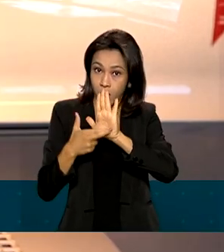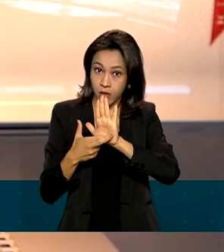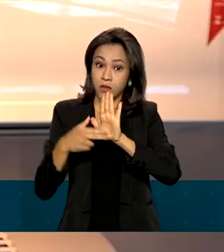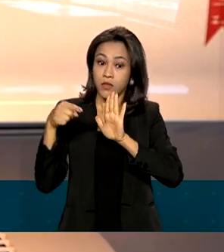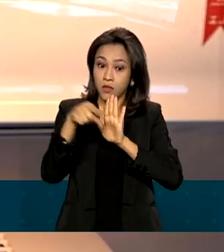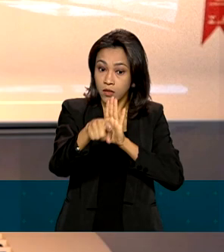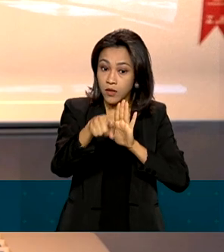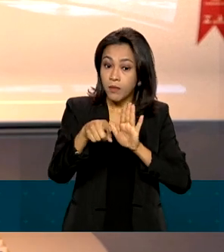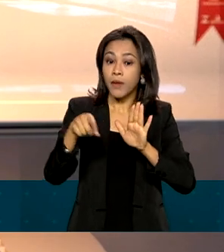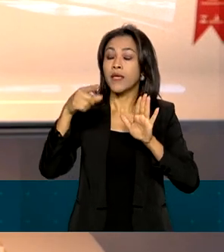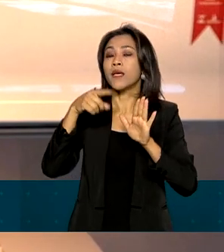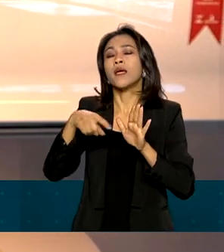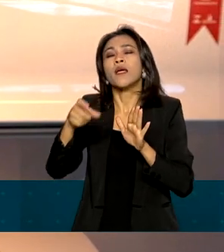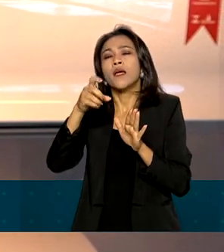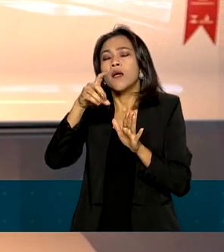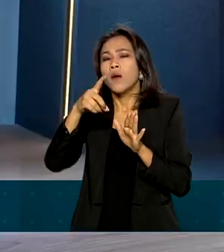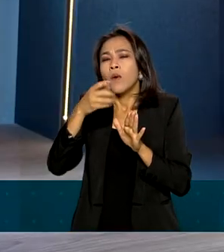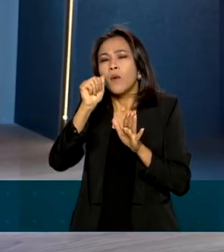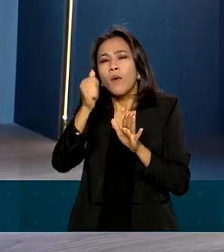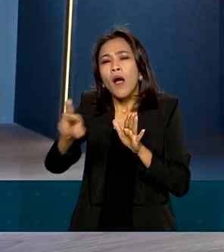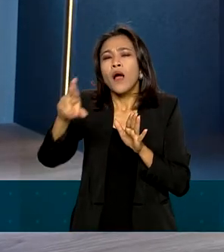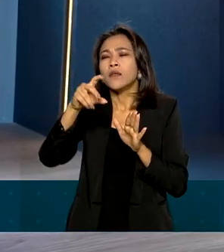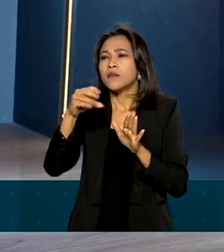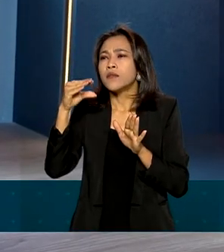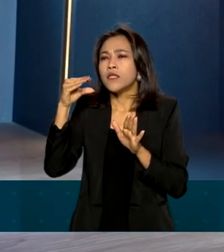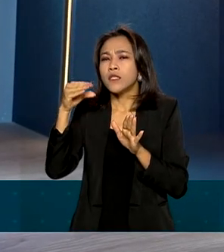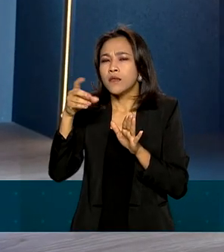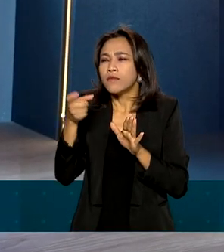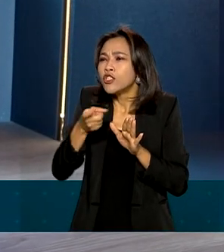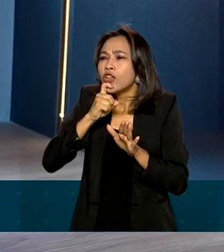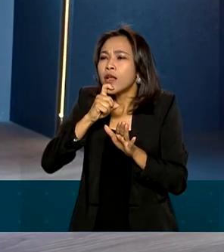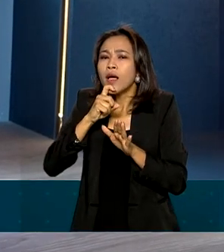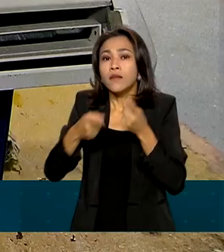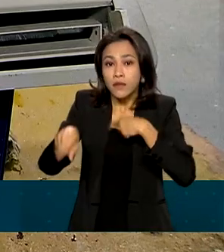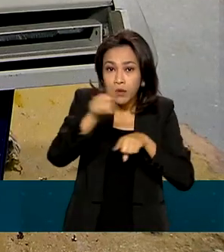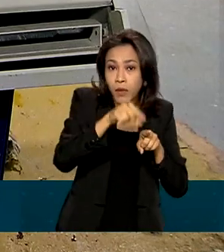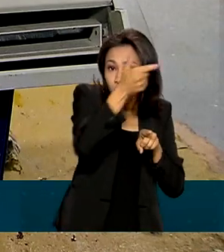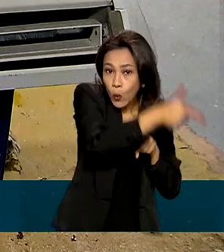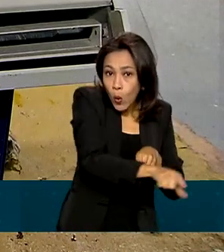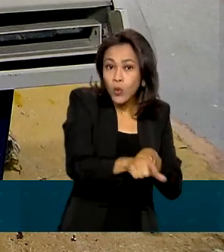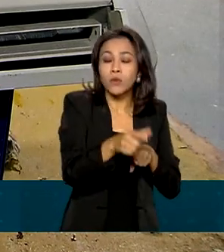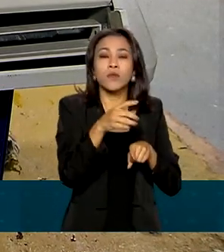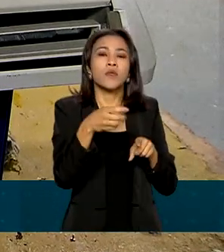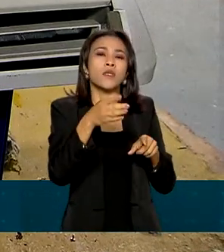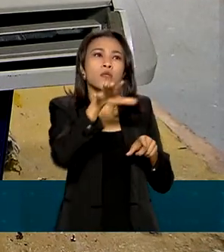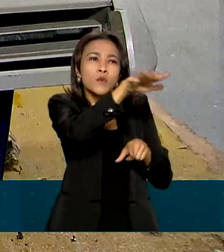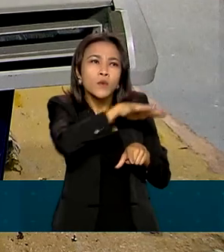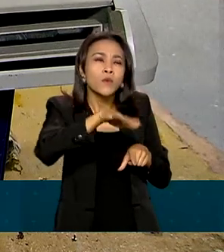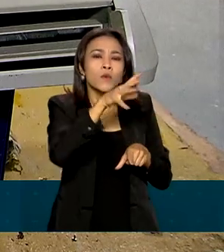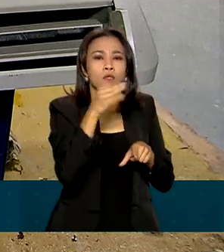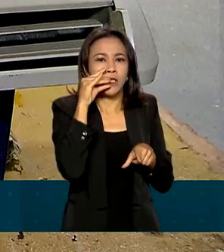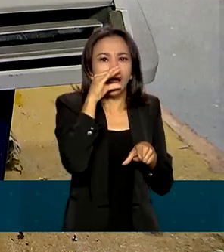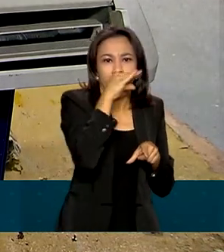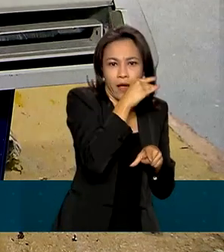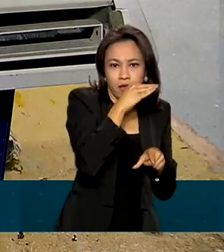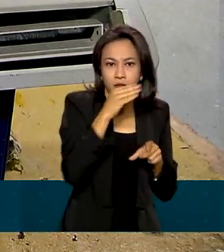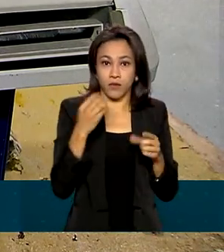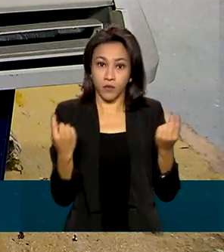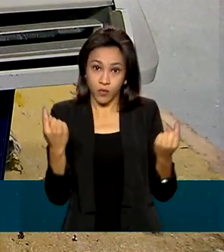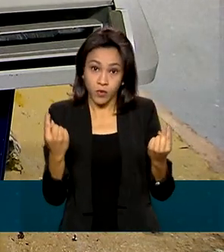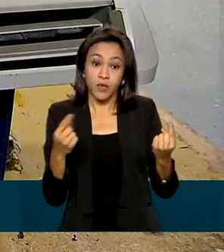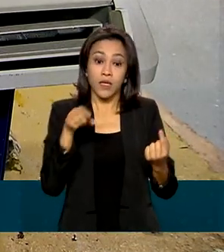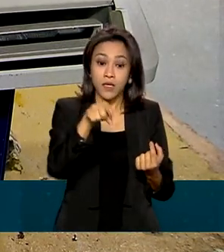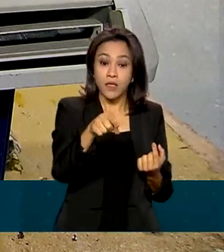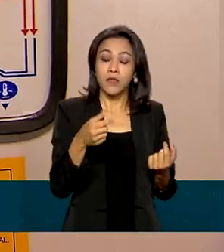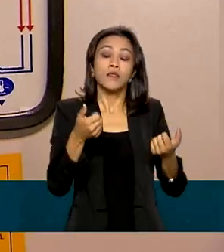resfriam o ambiente quanto para aqueles que também aquecem. Segundo um estudo realizado pelo Comitê Gestor